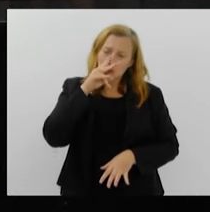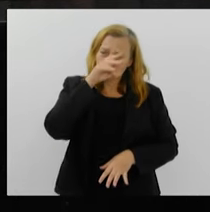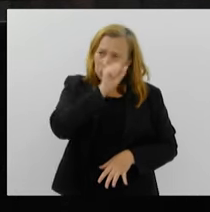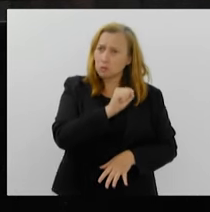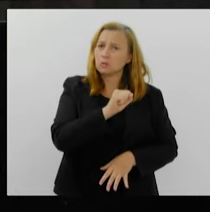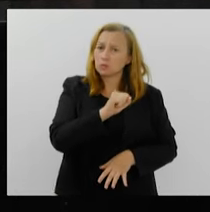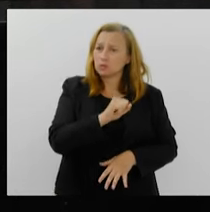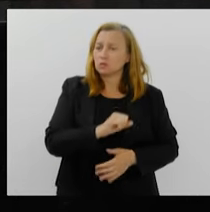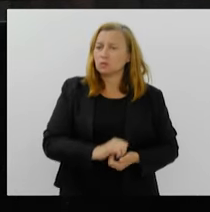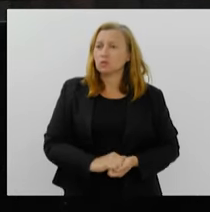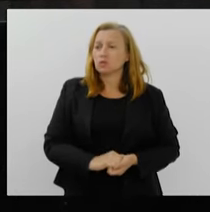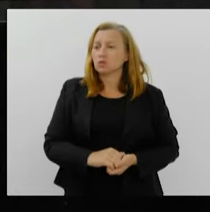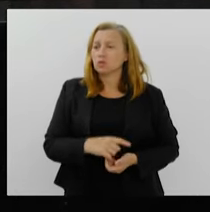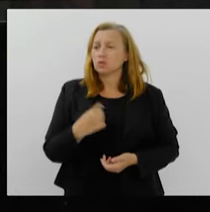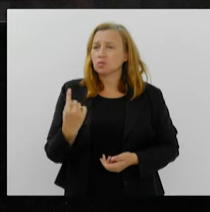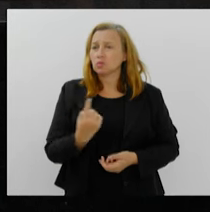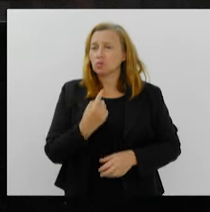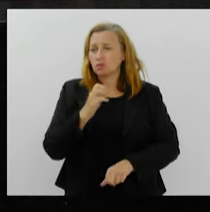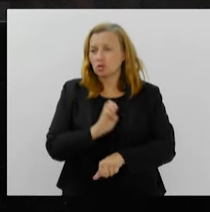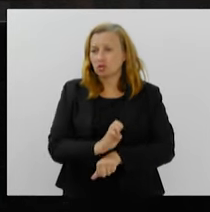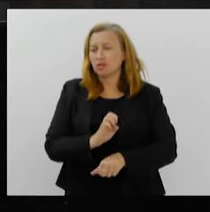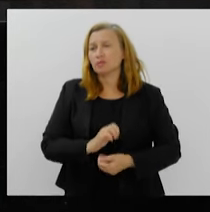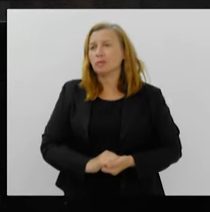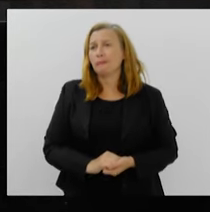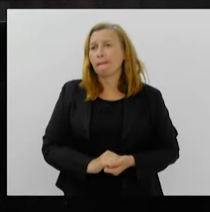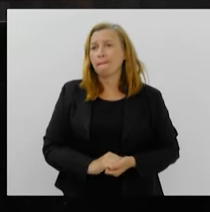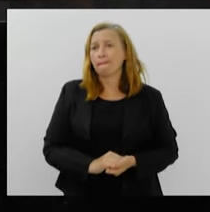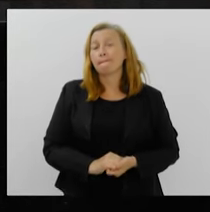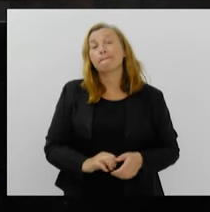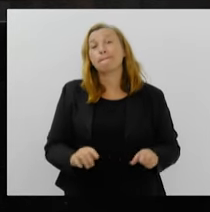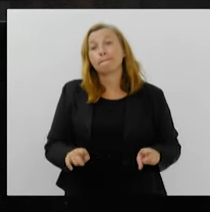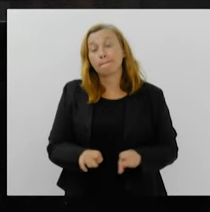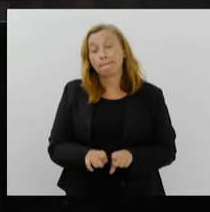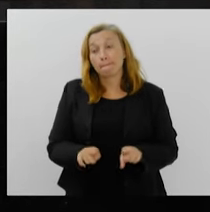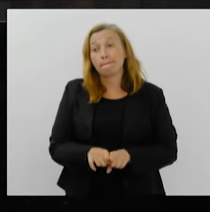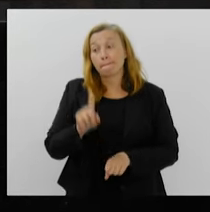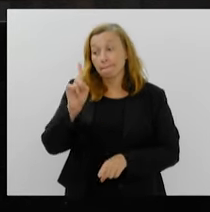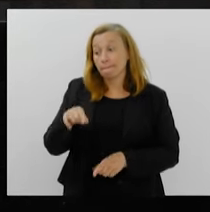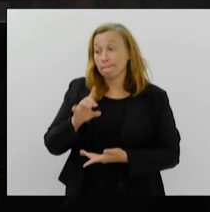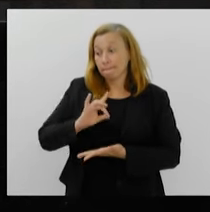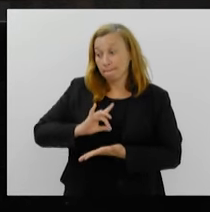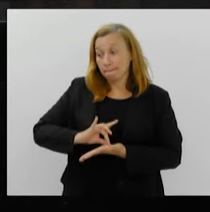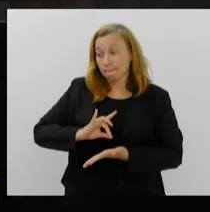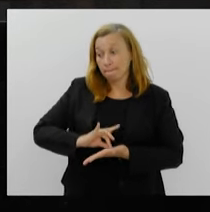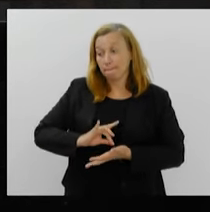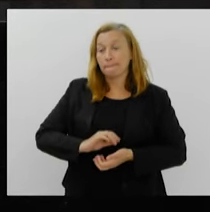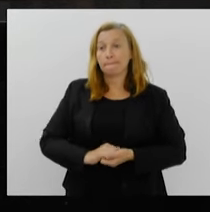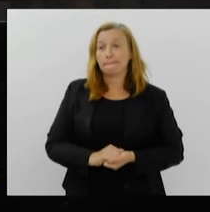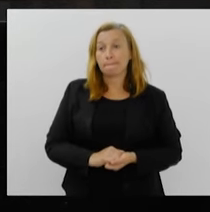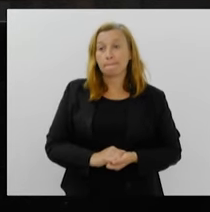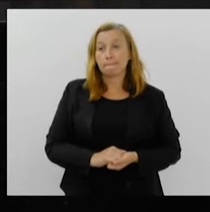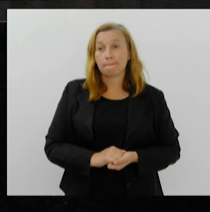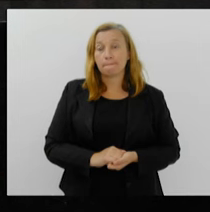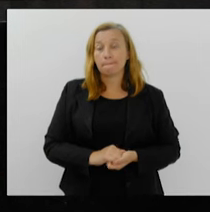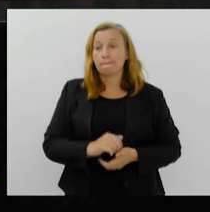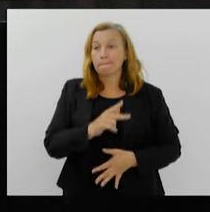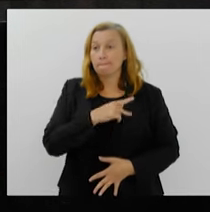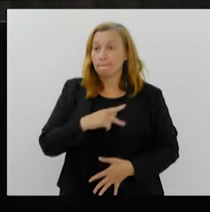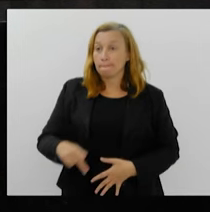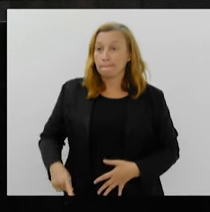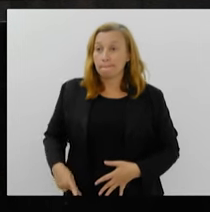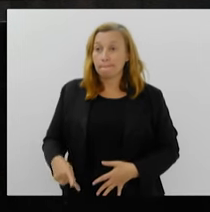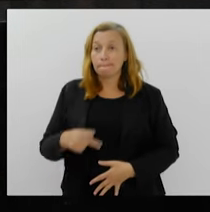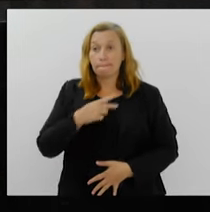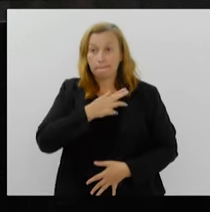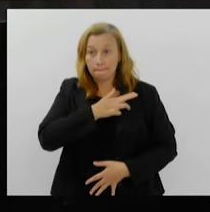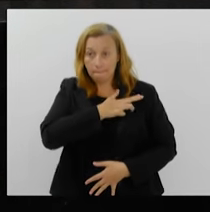no nosso Estado. E tanto é verdade que o presidente Lula